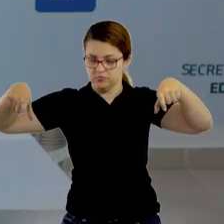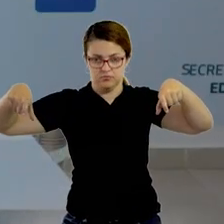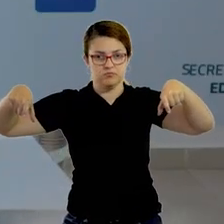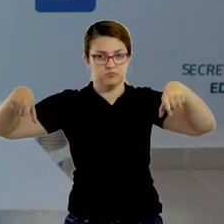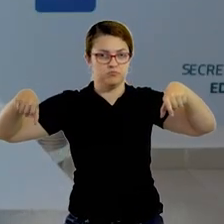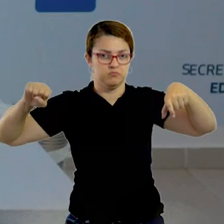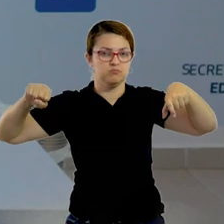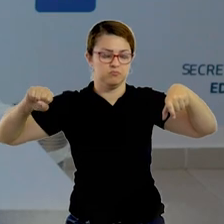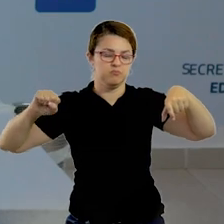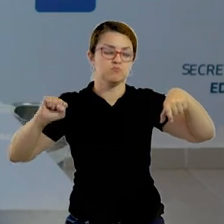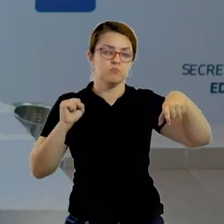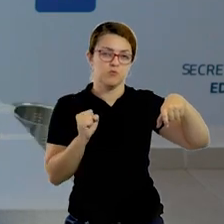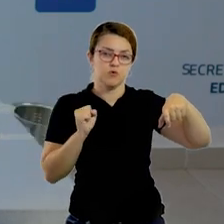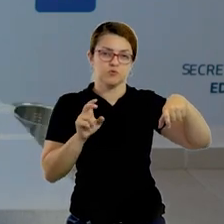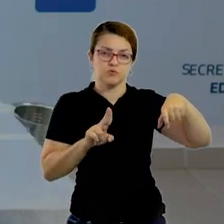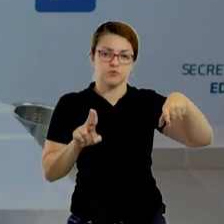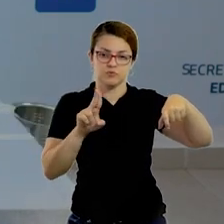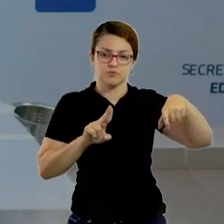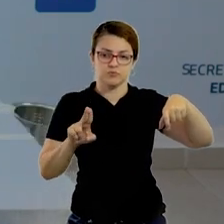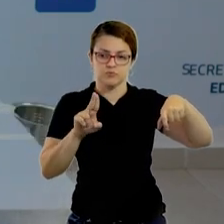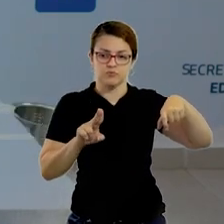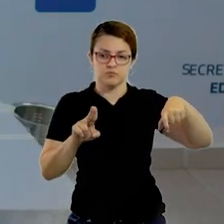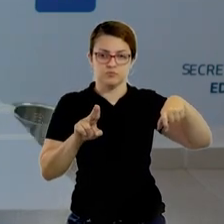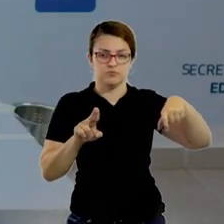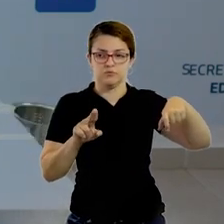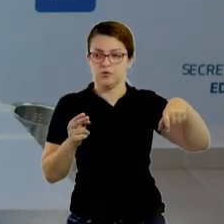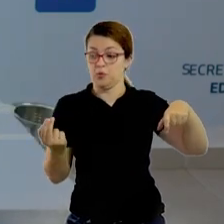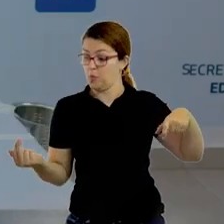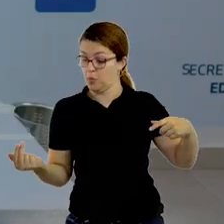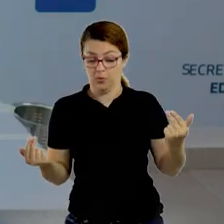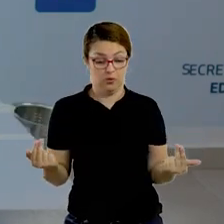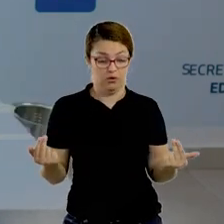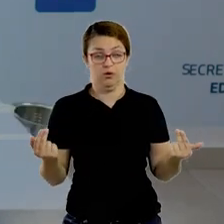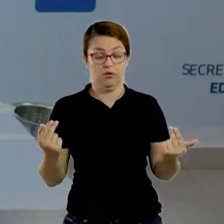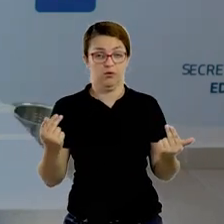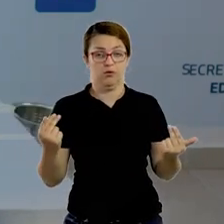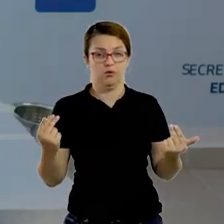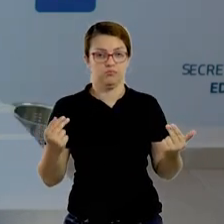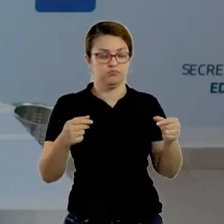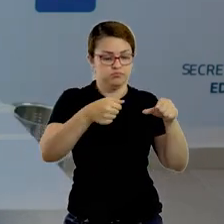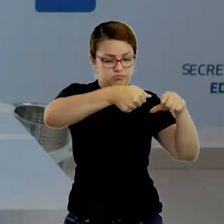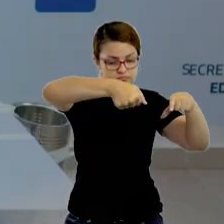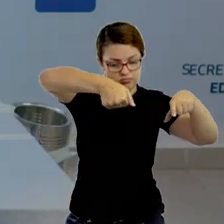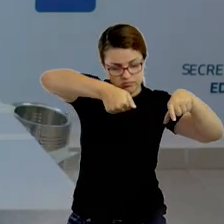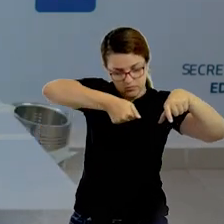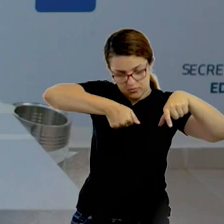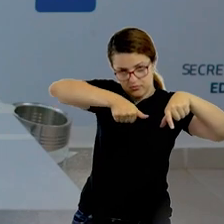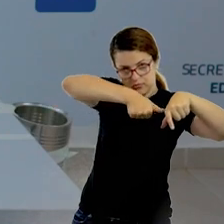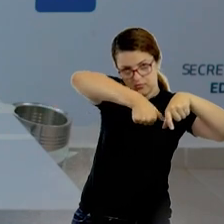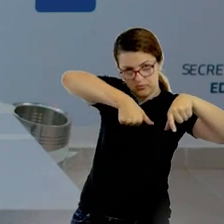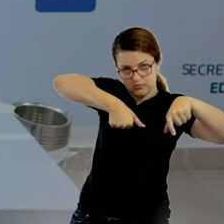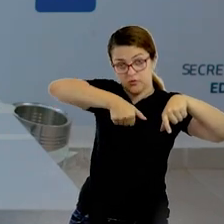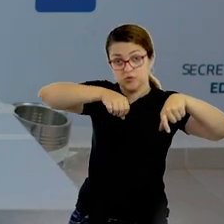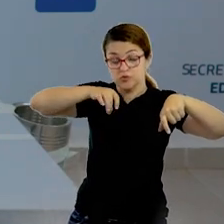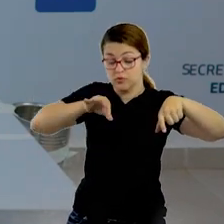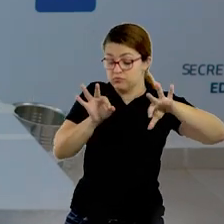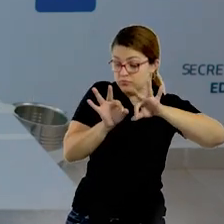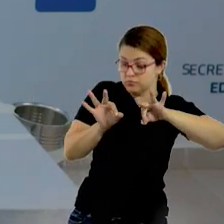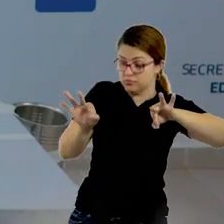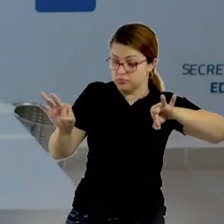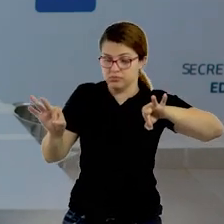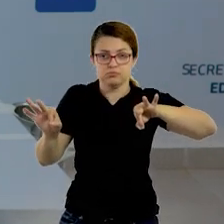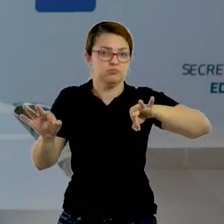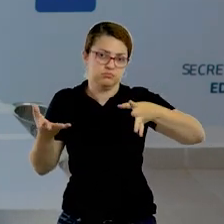algum acessório para simular traves do gol. Você pode fazer igual eu. Colocar a fita crepe só para demarcar a